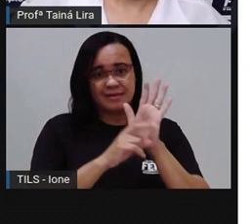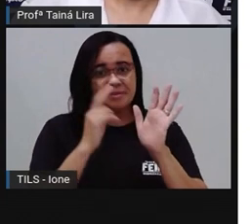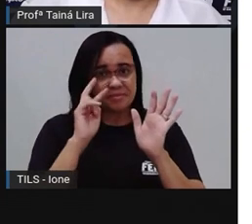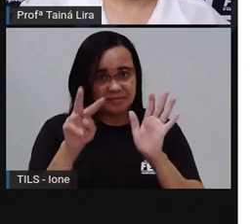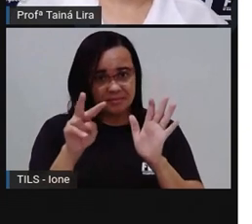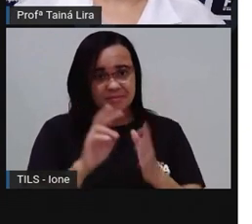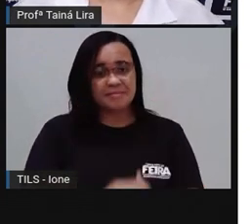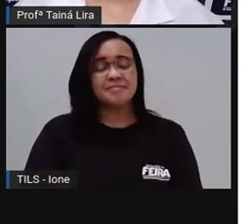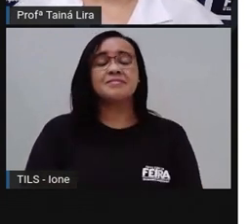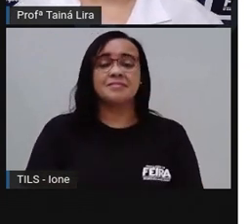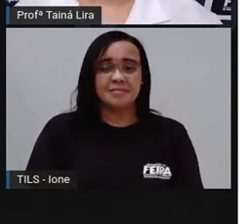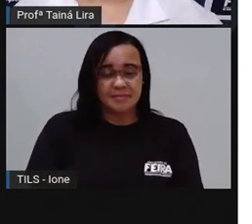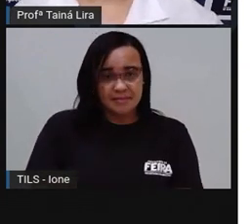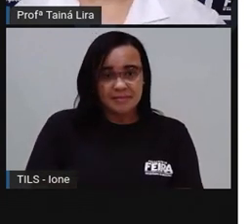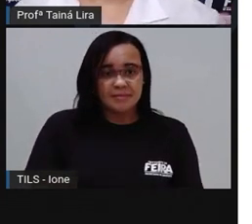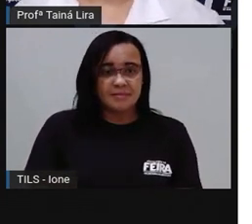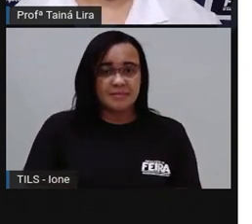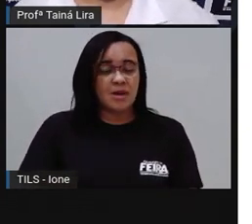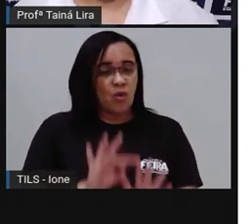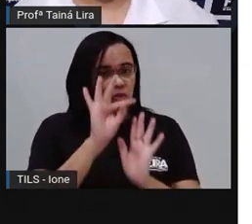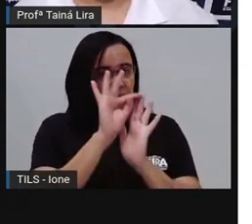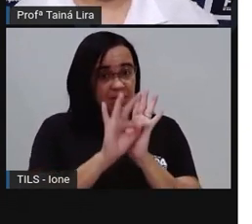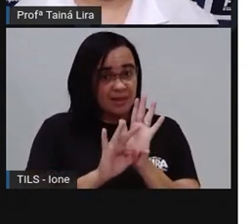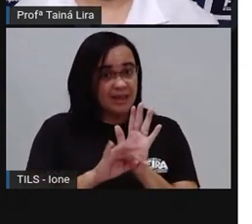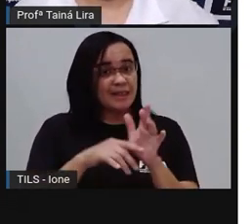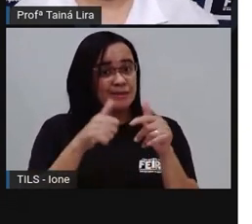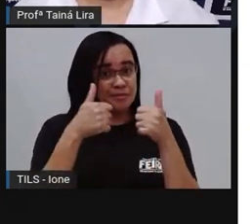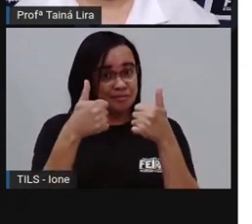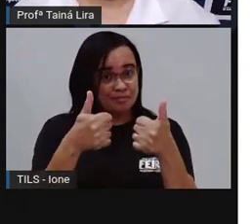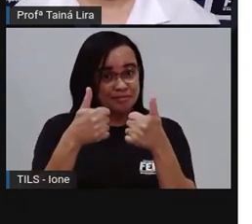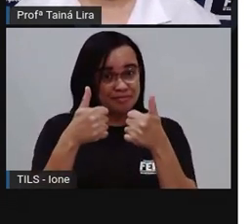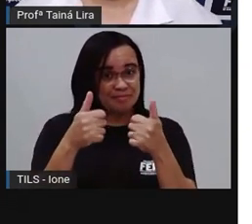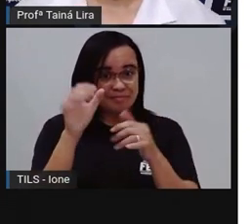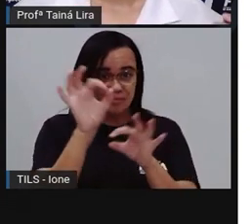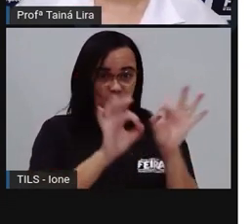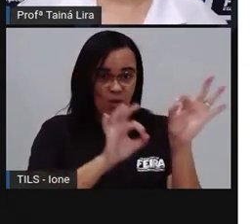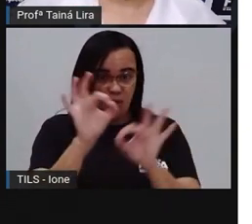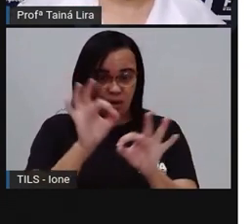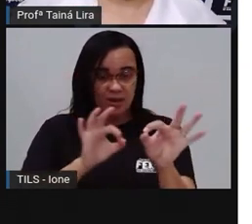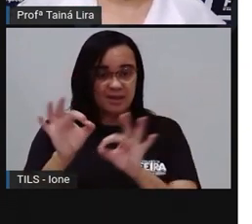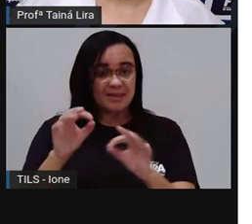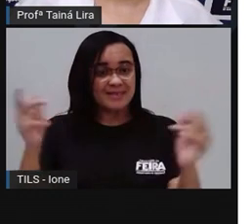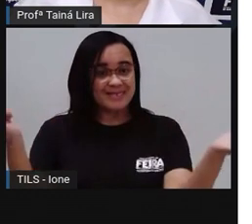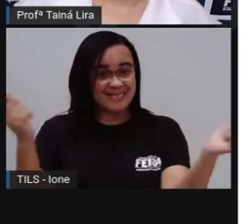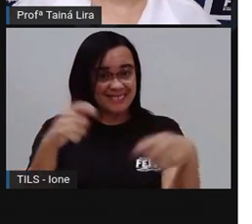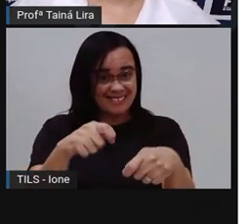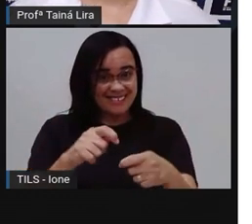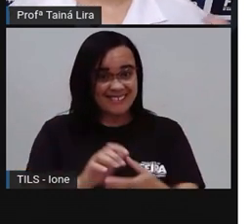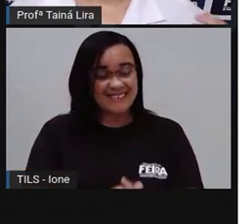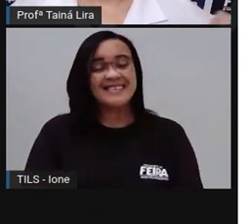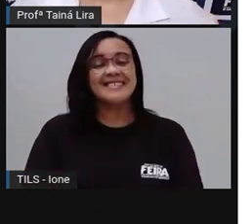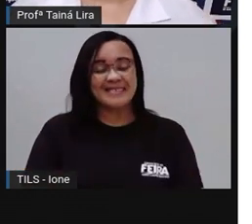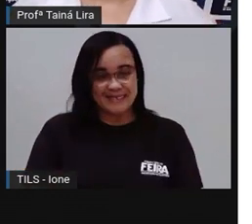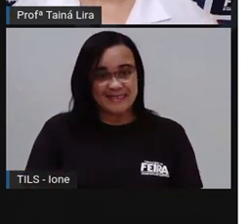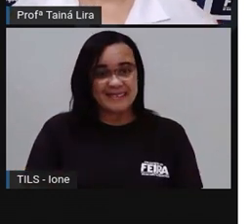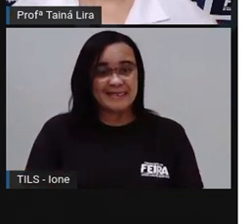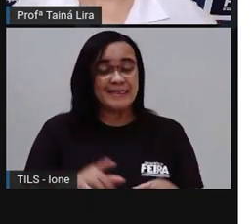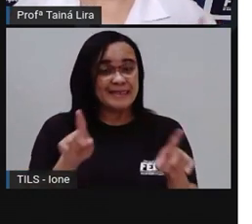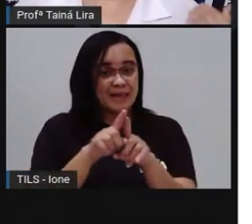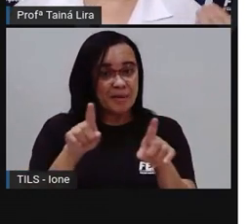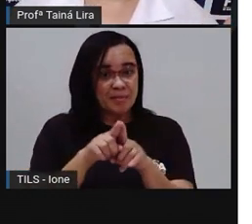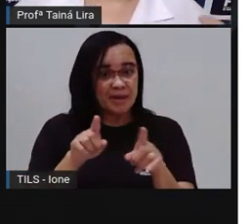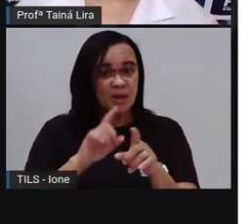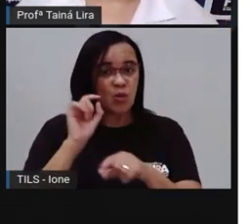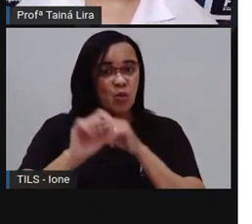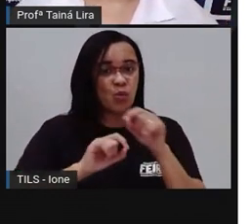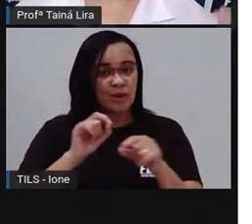Desse jeito, o seu texto ficará bem organizado. Não esqueça também dos sinais de pontuação, pois